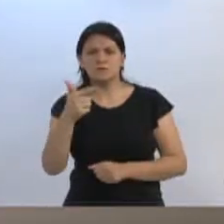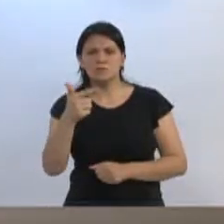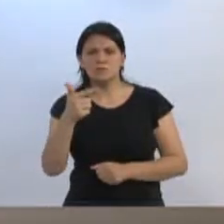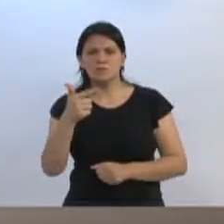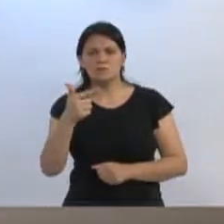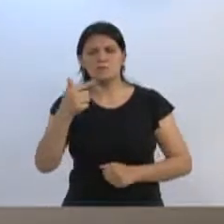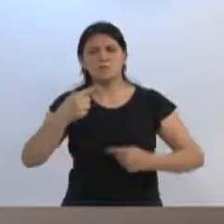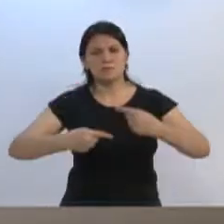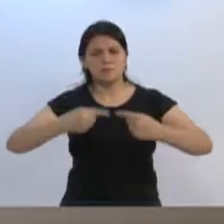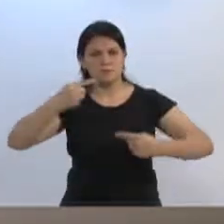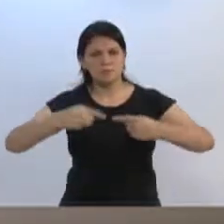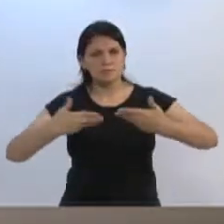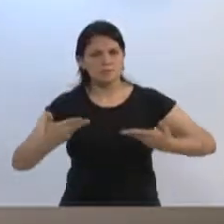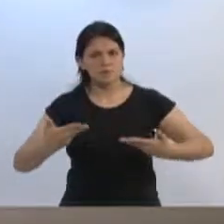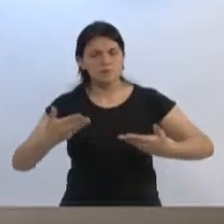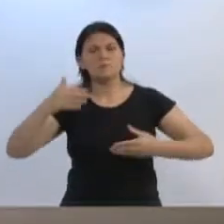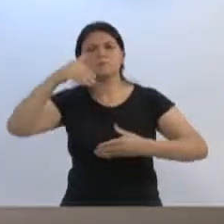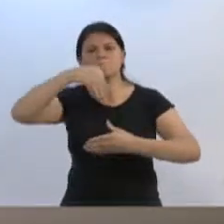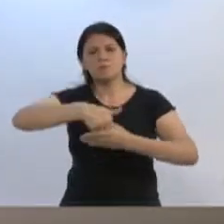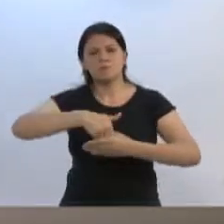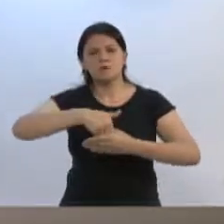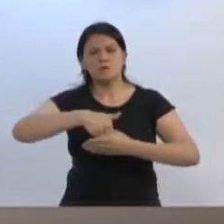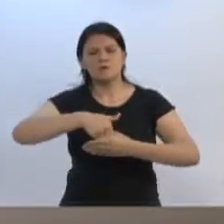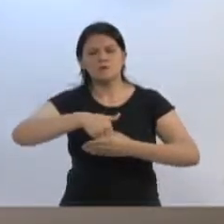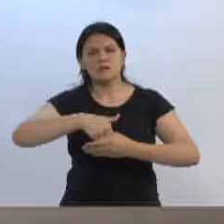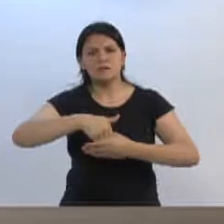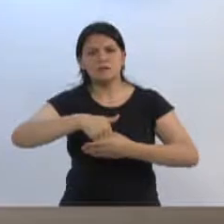em votação.